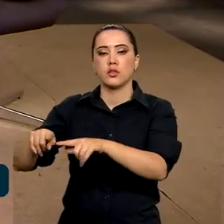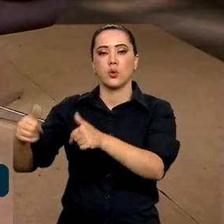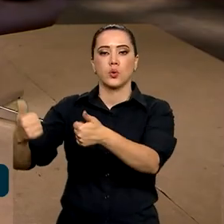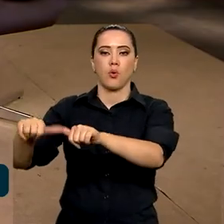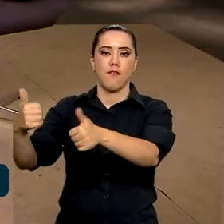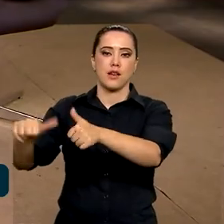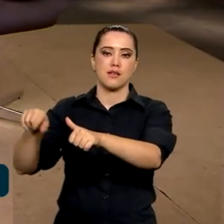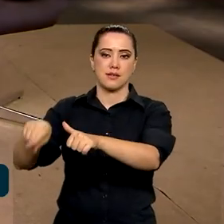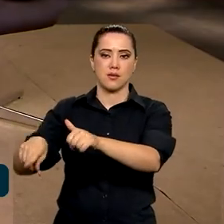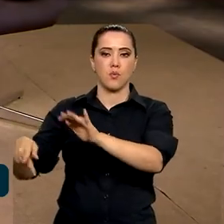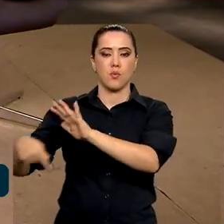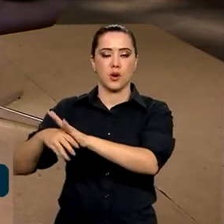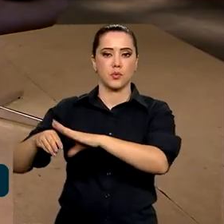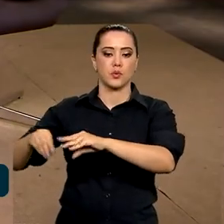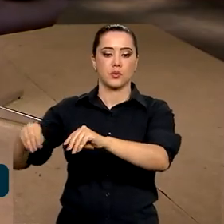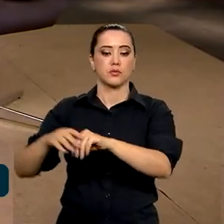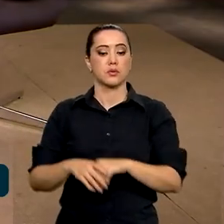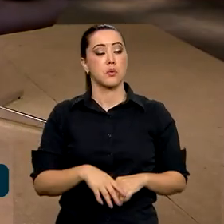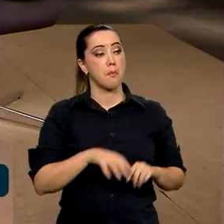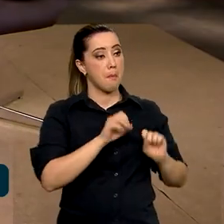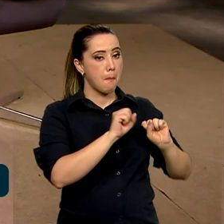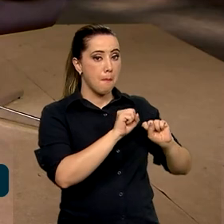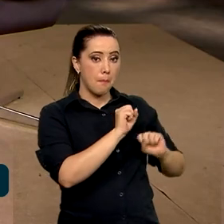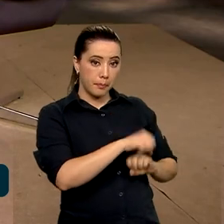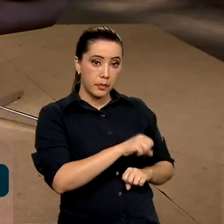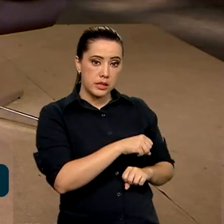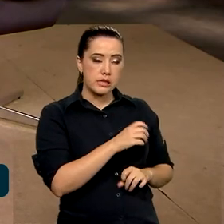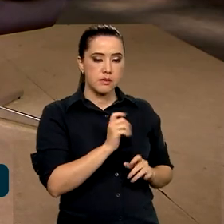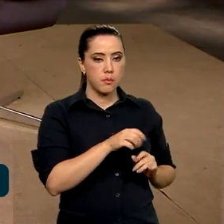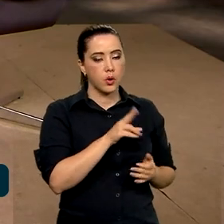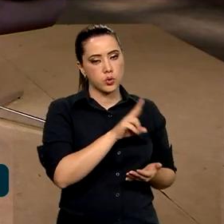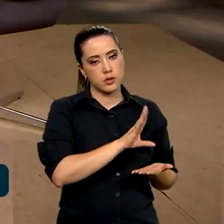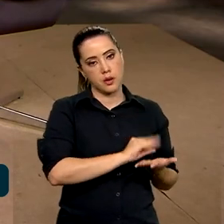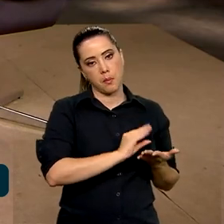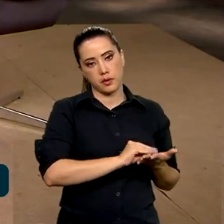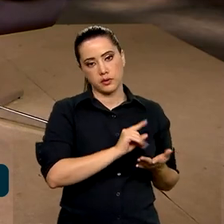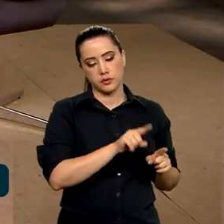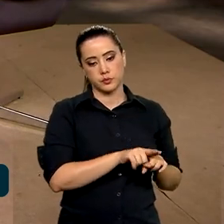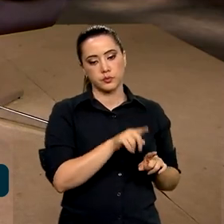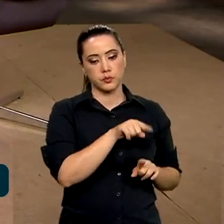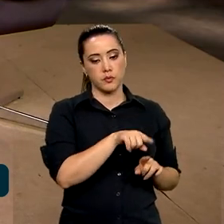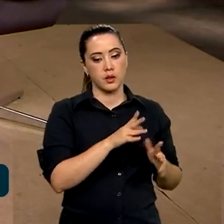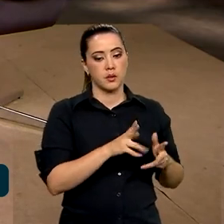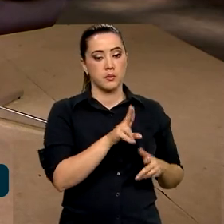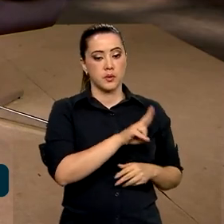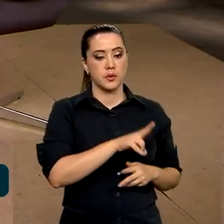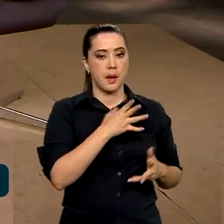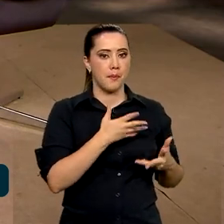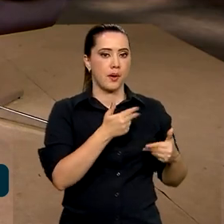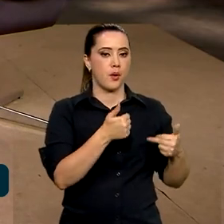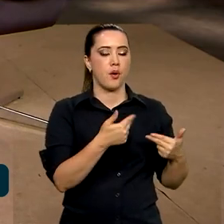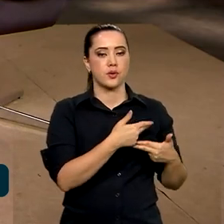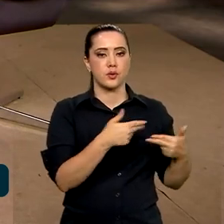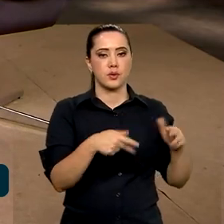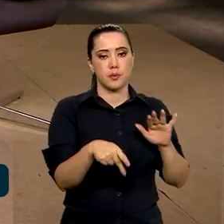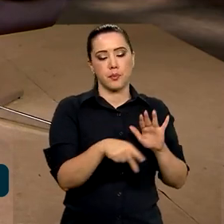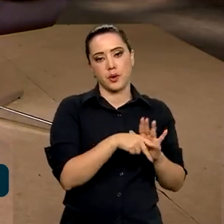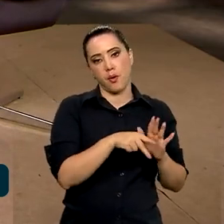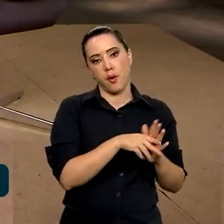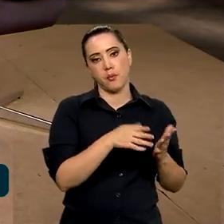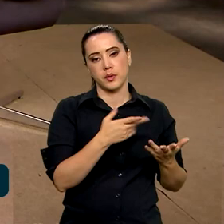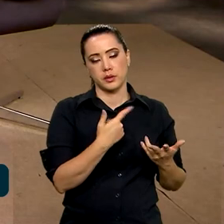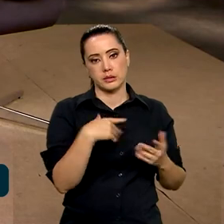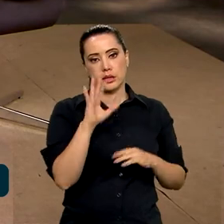solo. Exatamente. E além disso, ele pode, por exemplo, nesse caso, otimizar o uso de recursos naturais, porque ele pode economizar